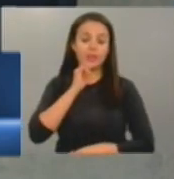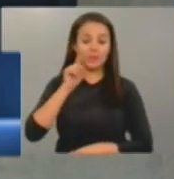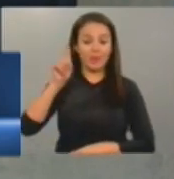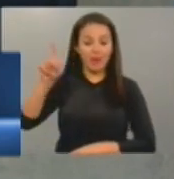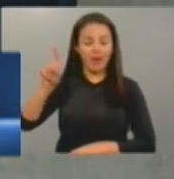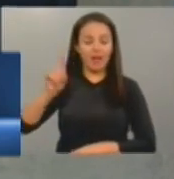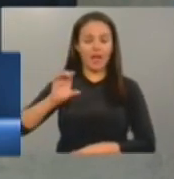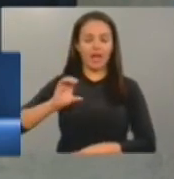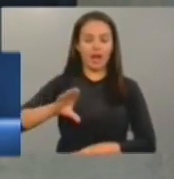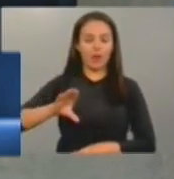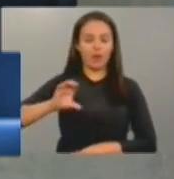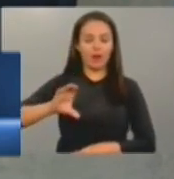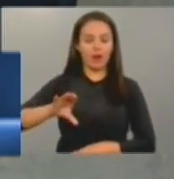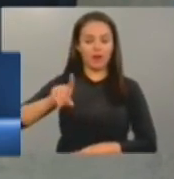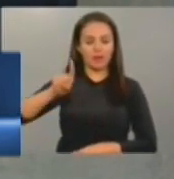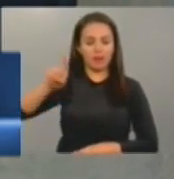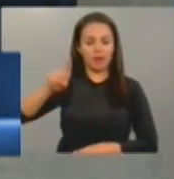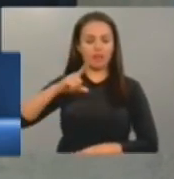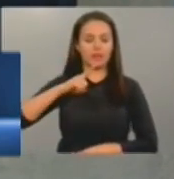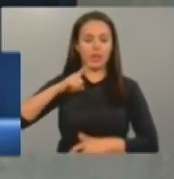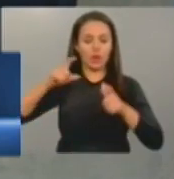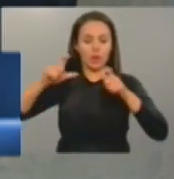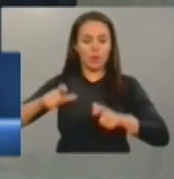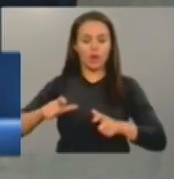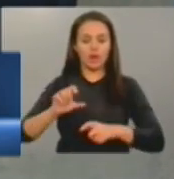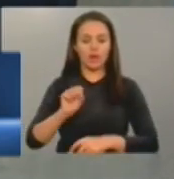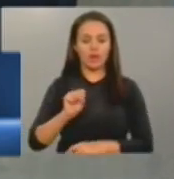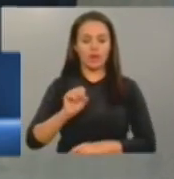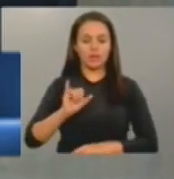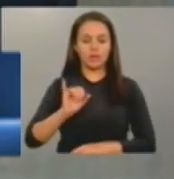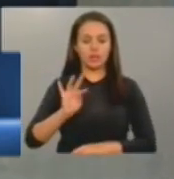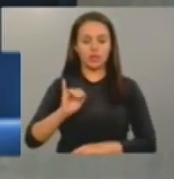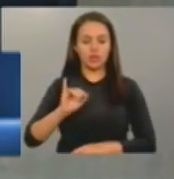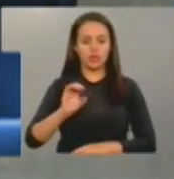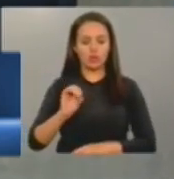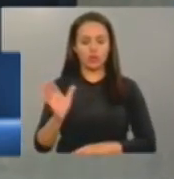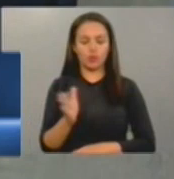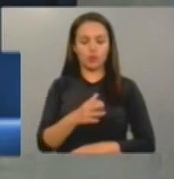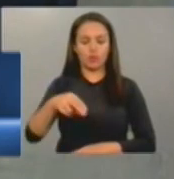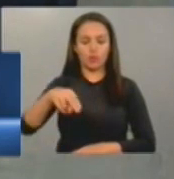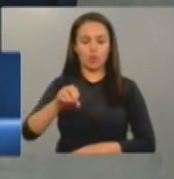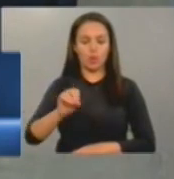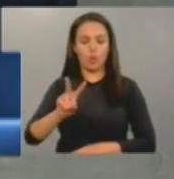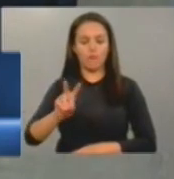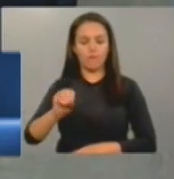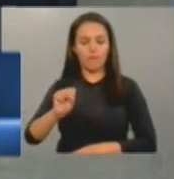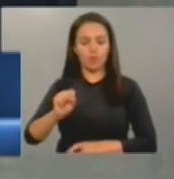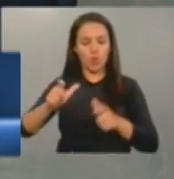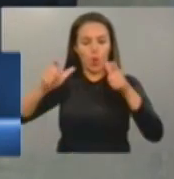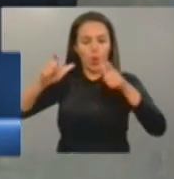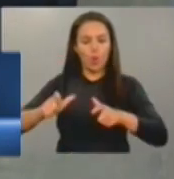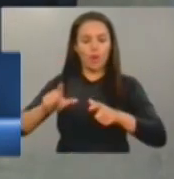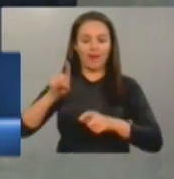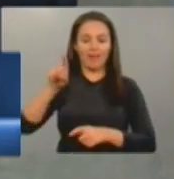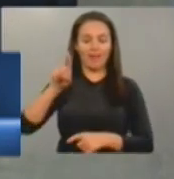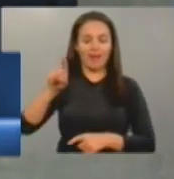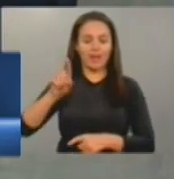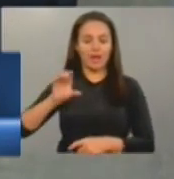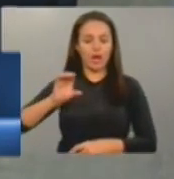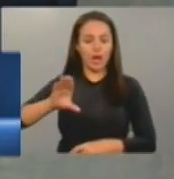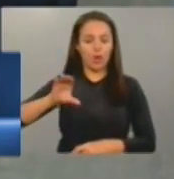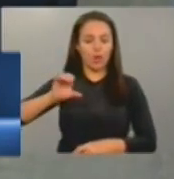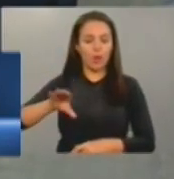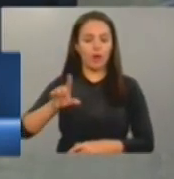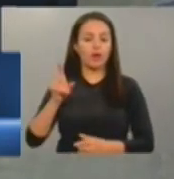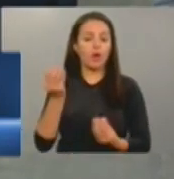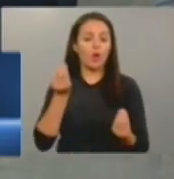grande ali na comunidade dos Sítios Novos, na comunidade do Cipó, que tem as cisternas lá, são de